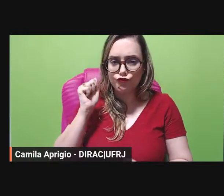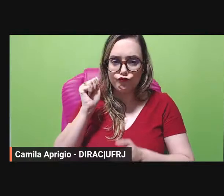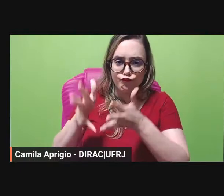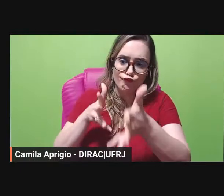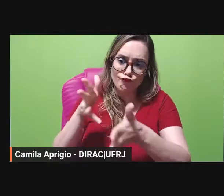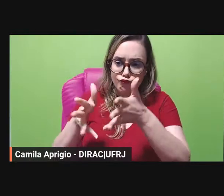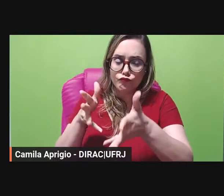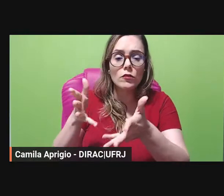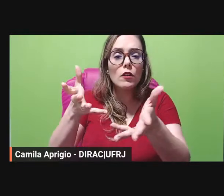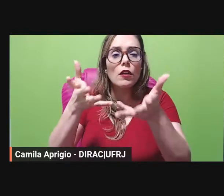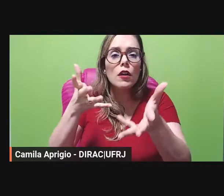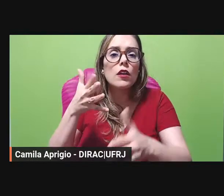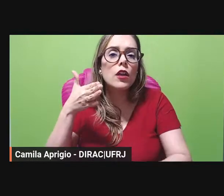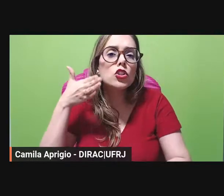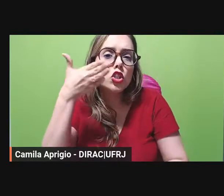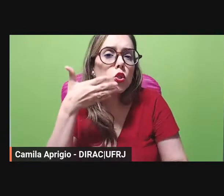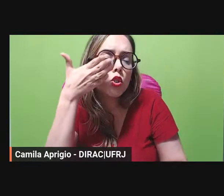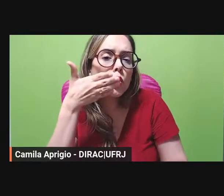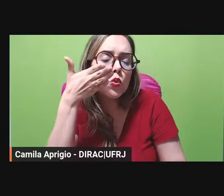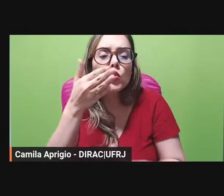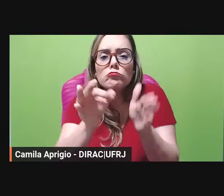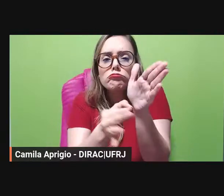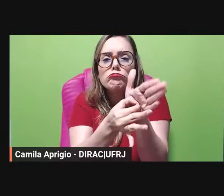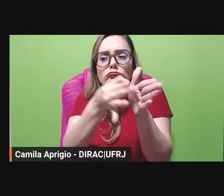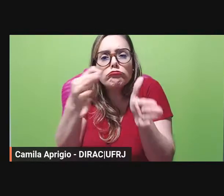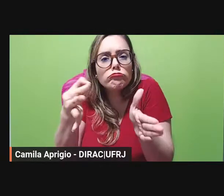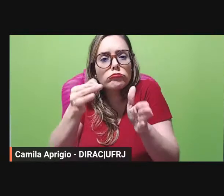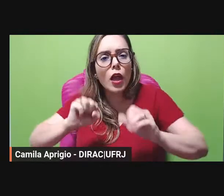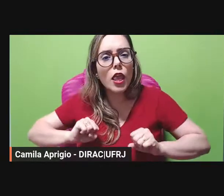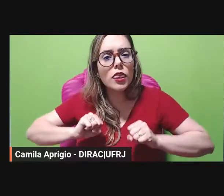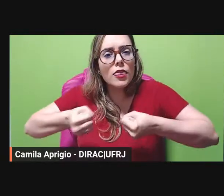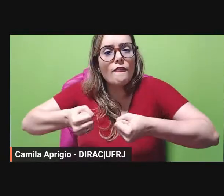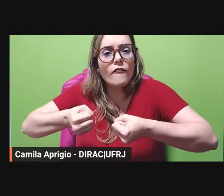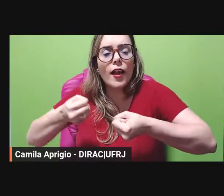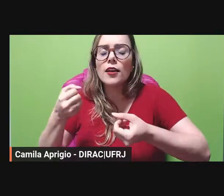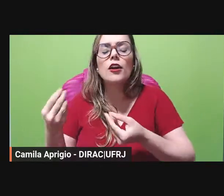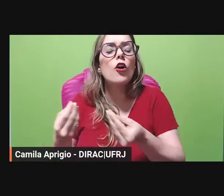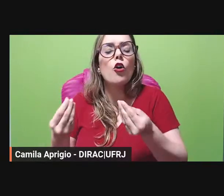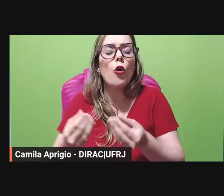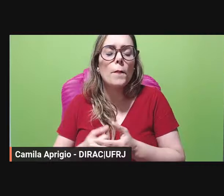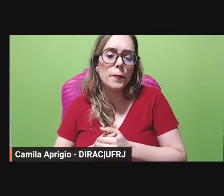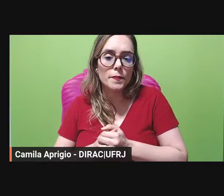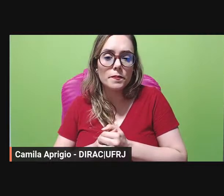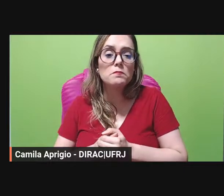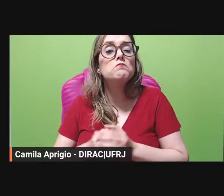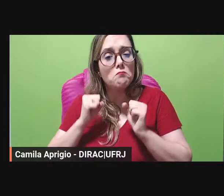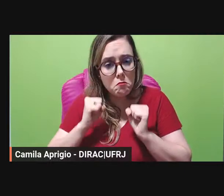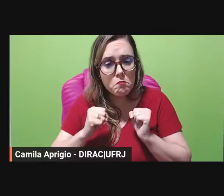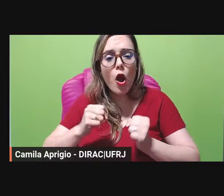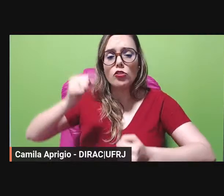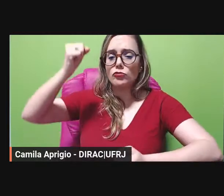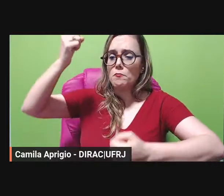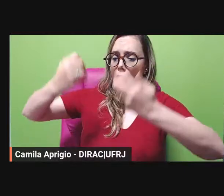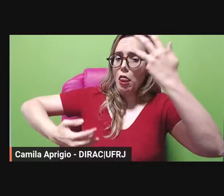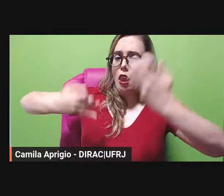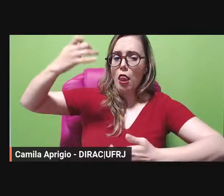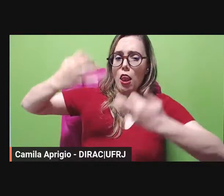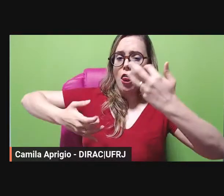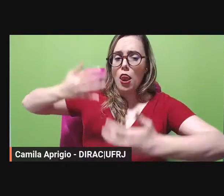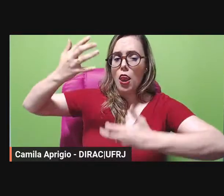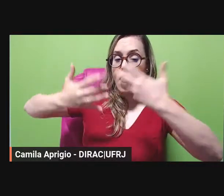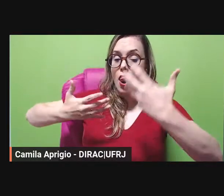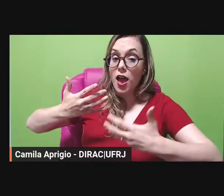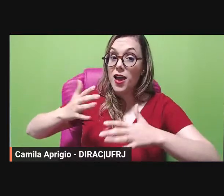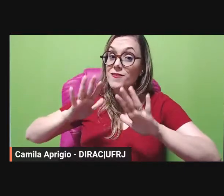pode argumentar em defesa dessa sua ideia dissertando mas ele pode também usar uma